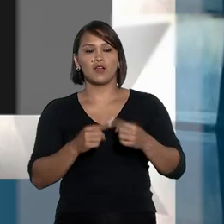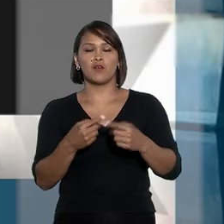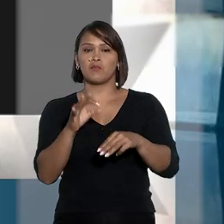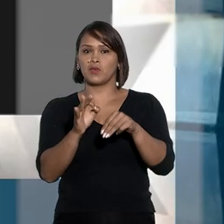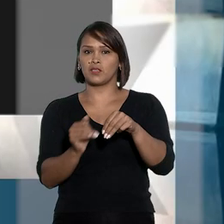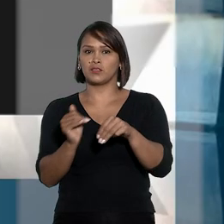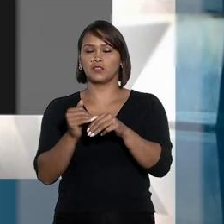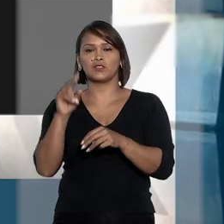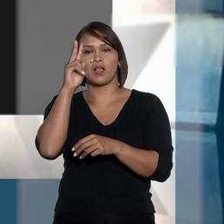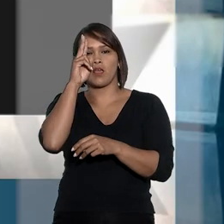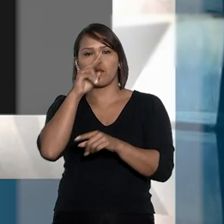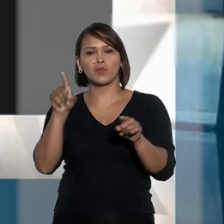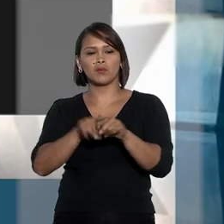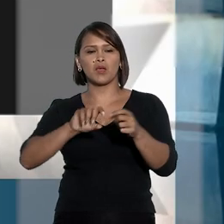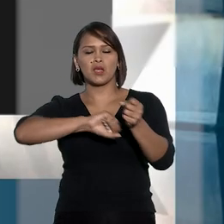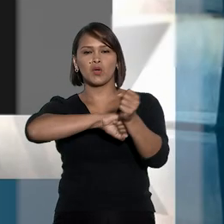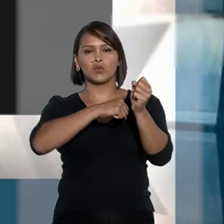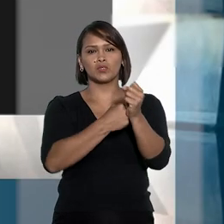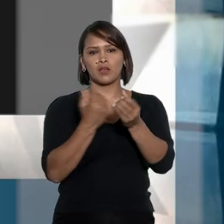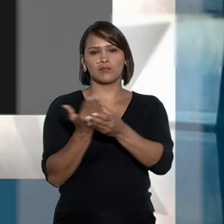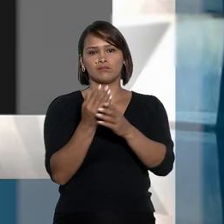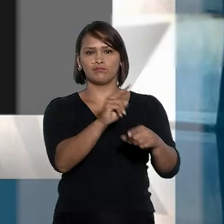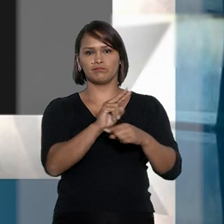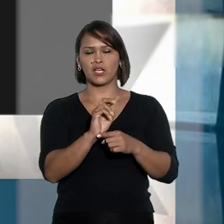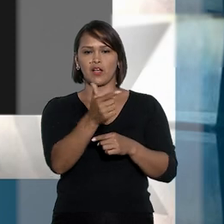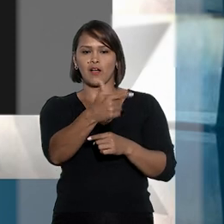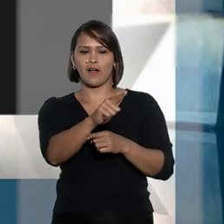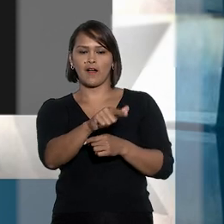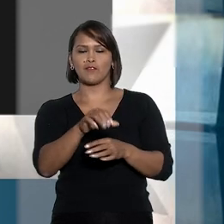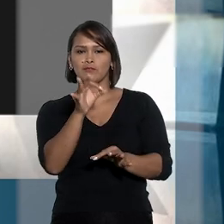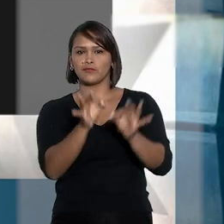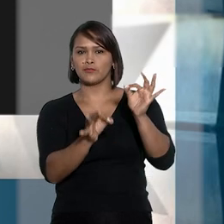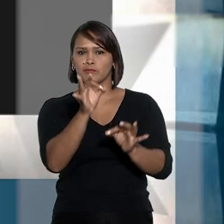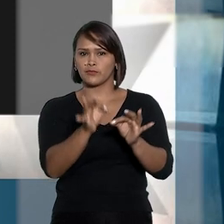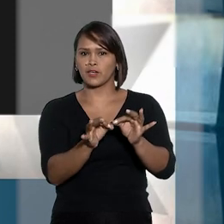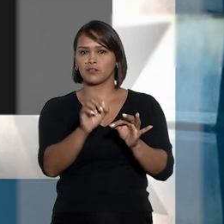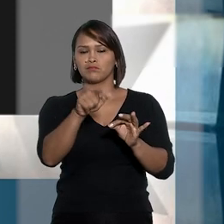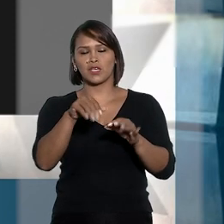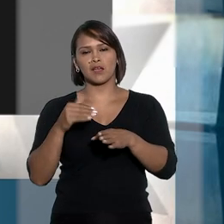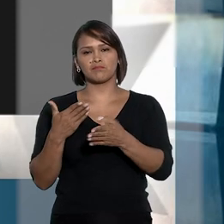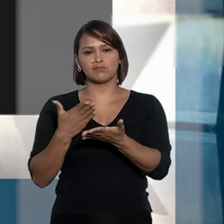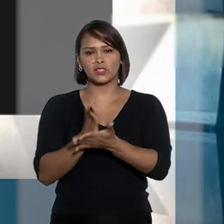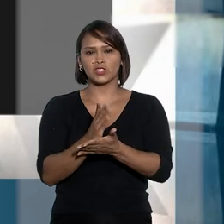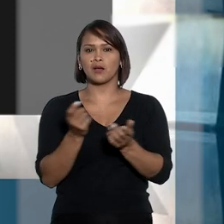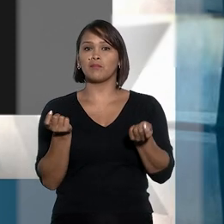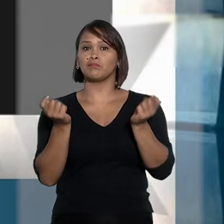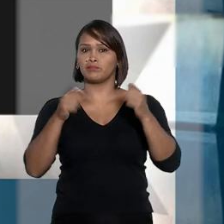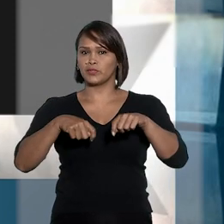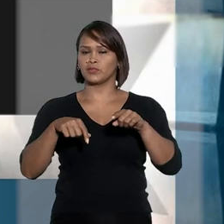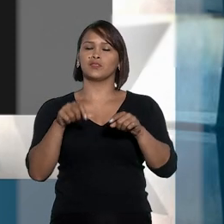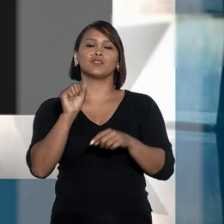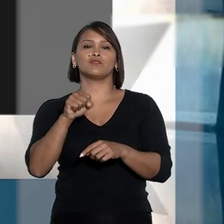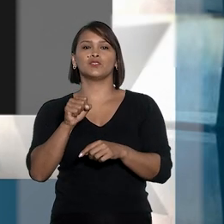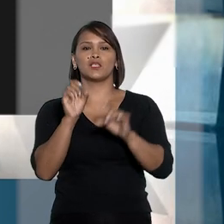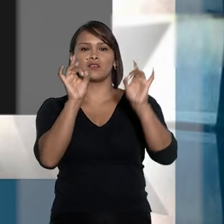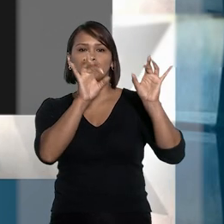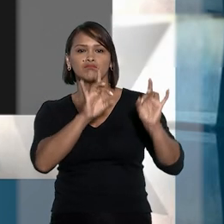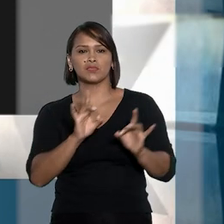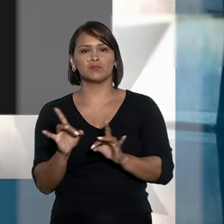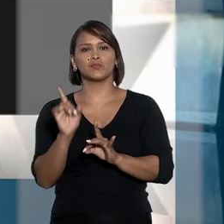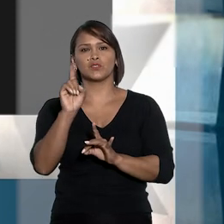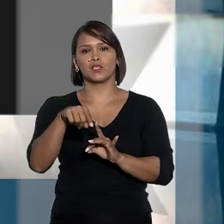O ministro lembrou ainda que o trancamento de ação penal pela inexistência de justa causa é medida cabível em situações